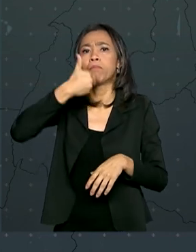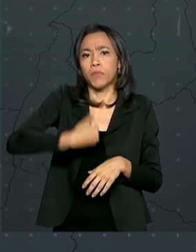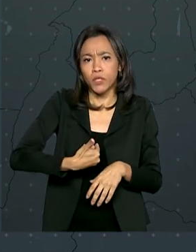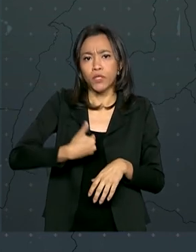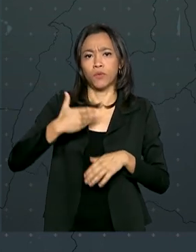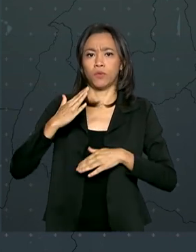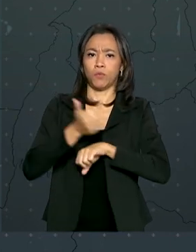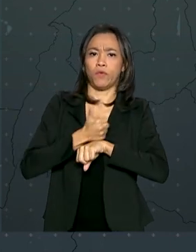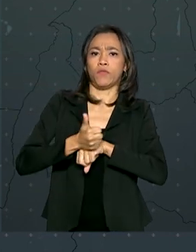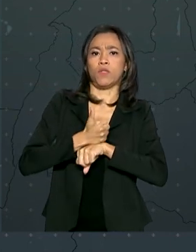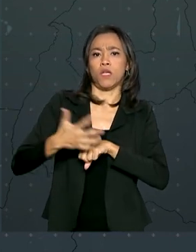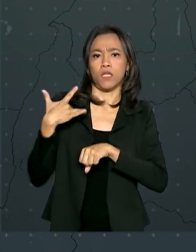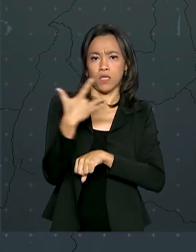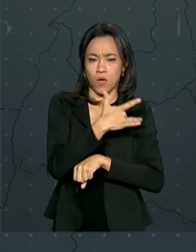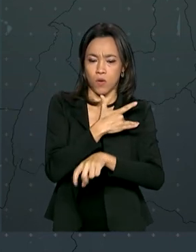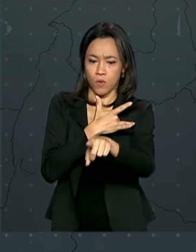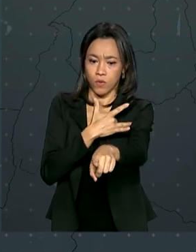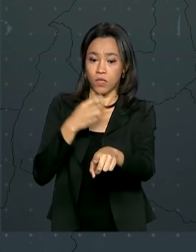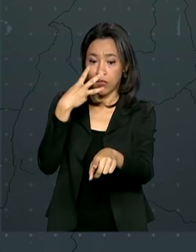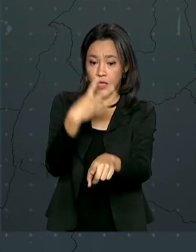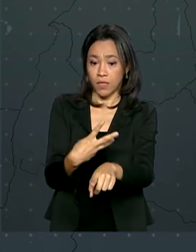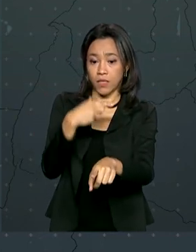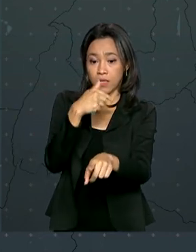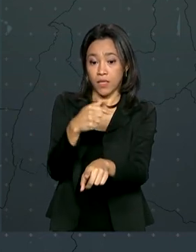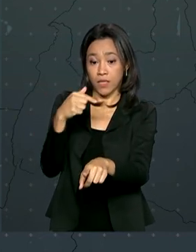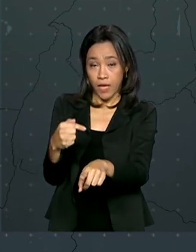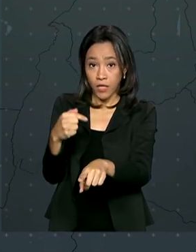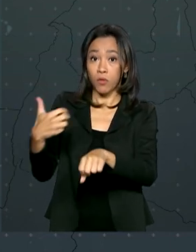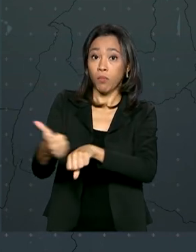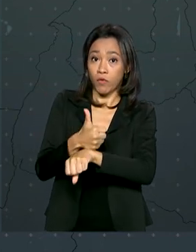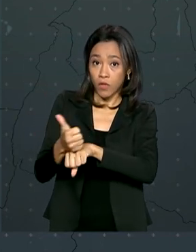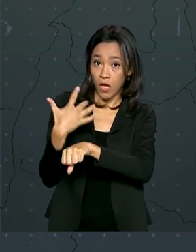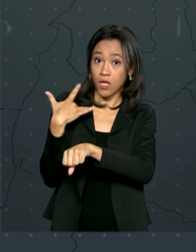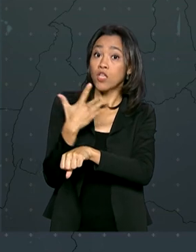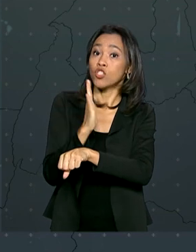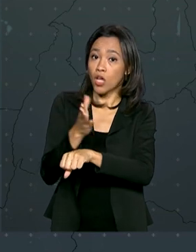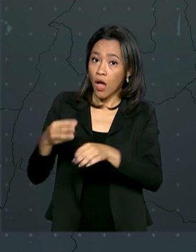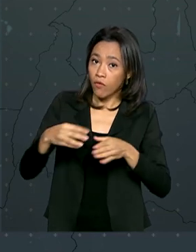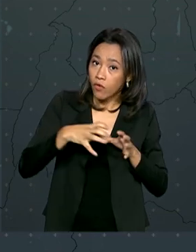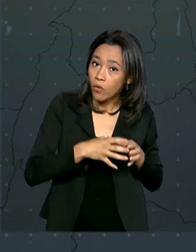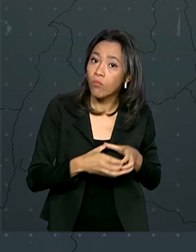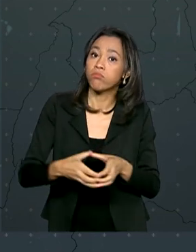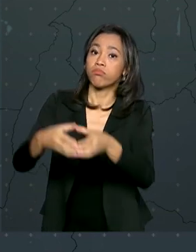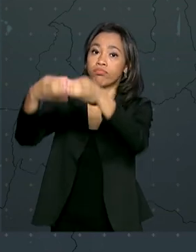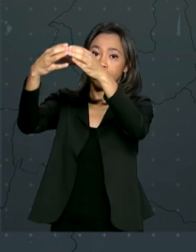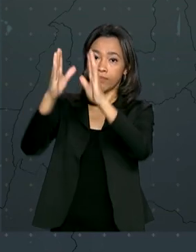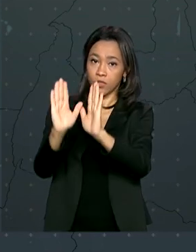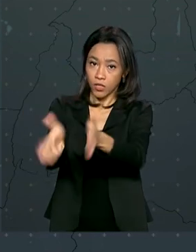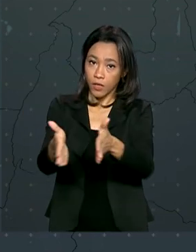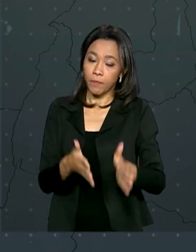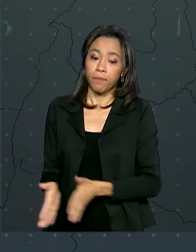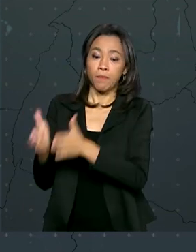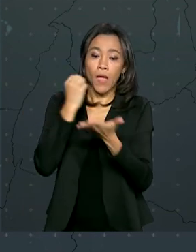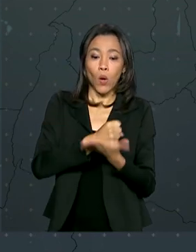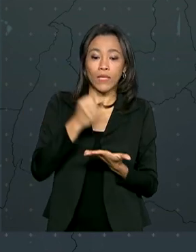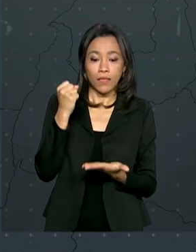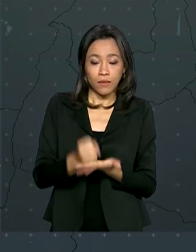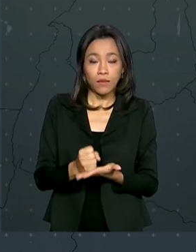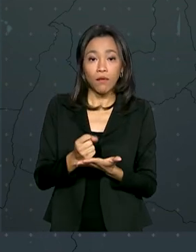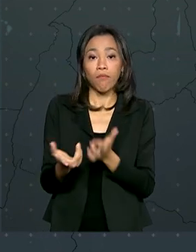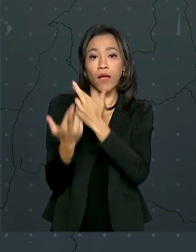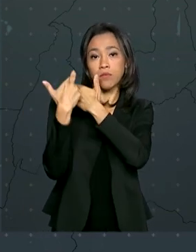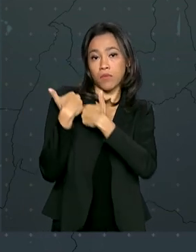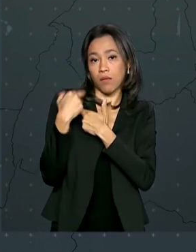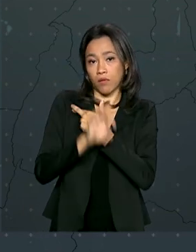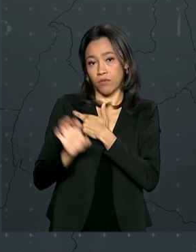profissionais. 377 já foram enviados. A contratação dos profissionais fica a cargo